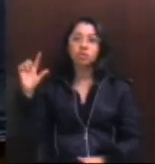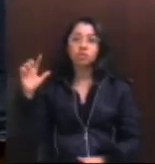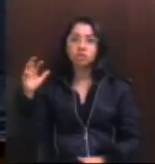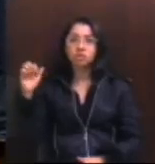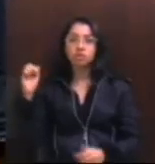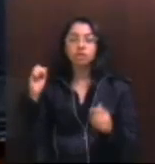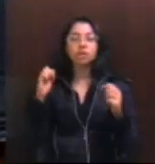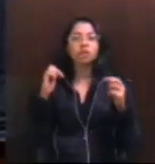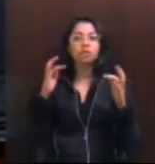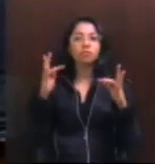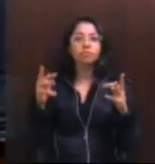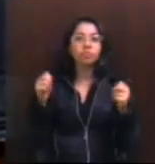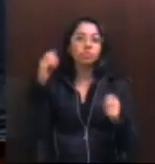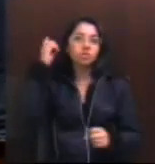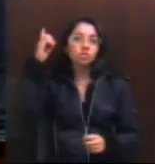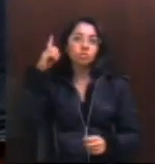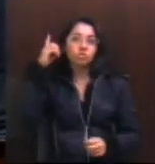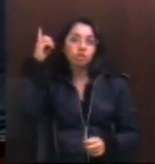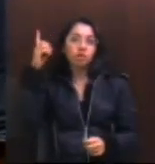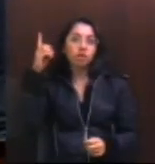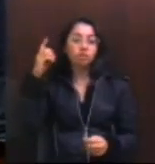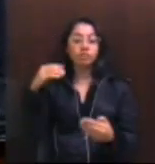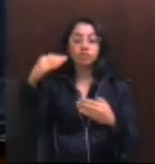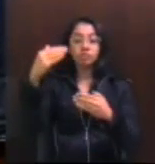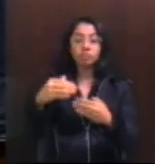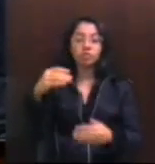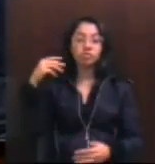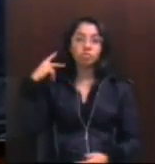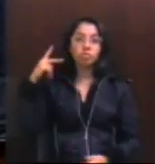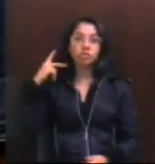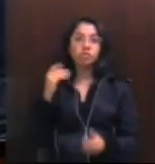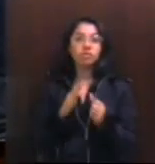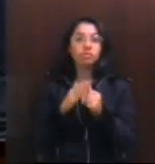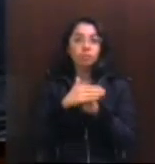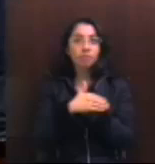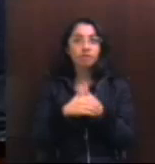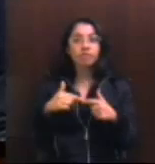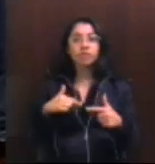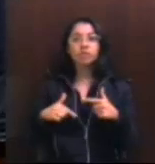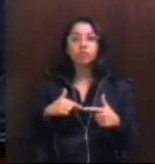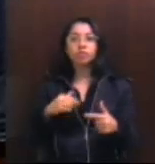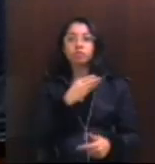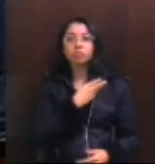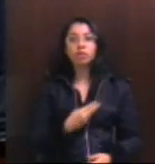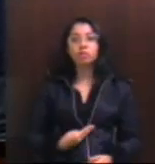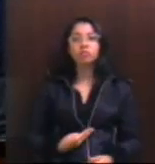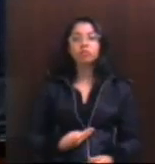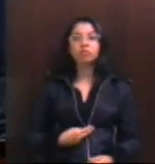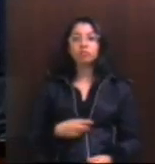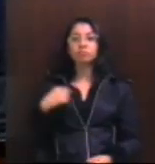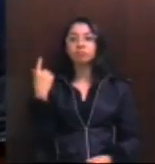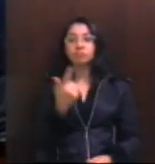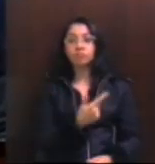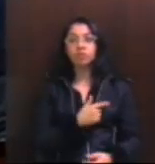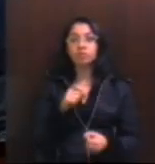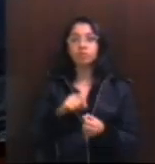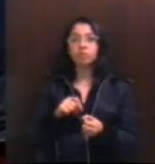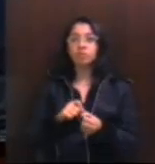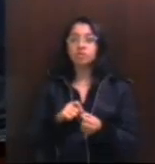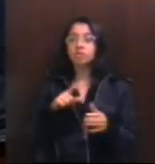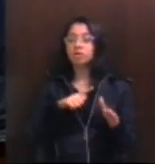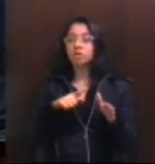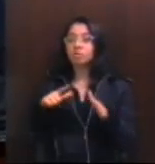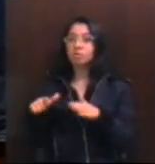e com todos os deputados que fazem parte da Frente Parlamentar em Defesa do Serviço Público, nós realizaremos, na próxima segunda, um